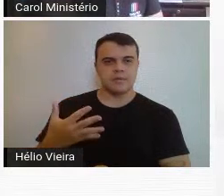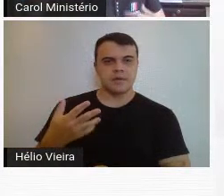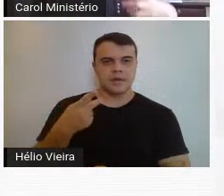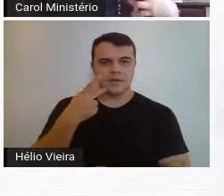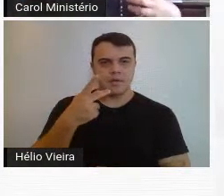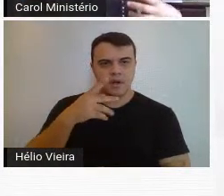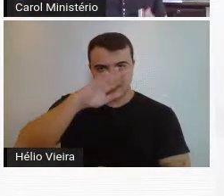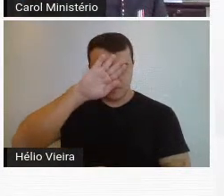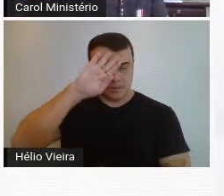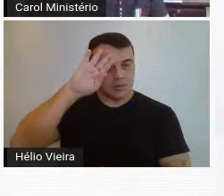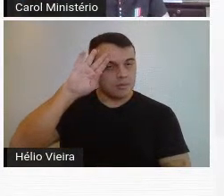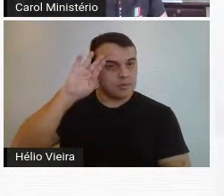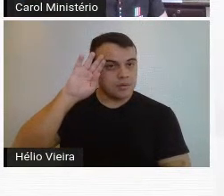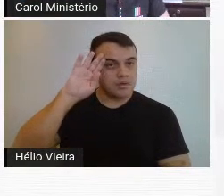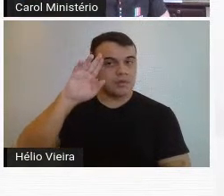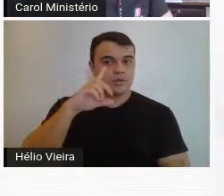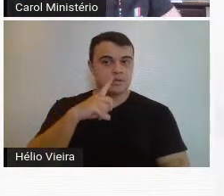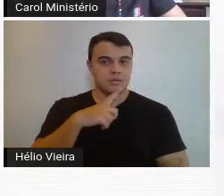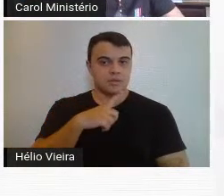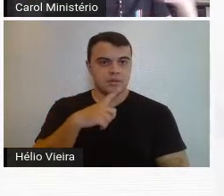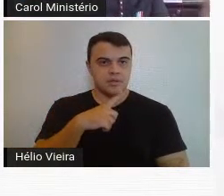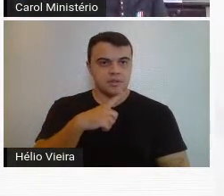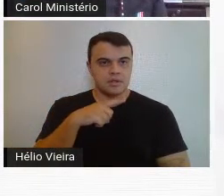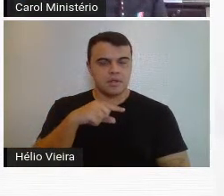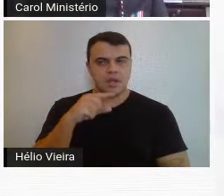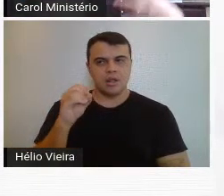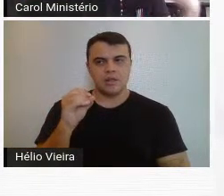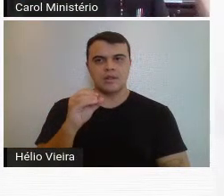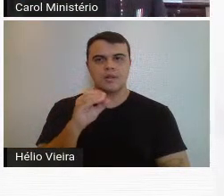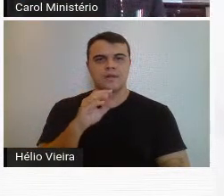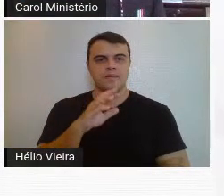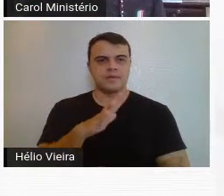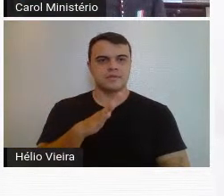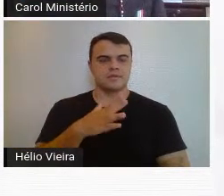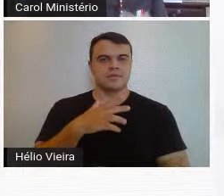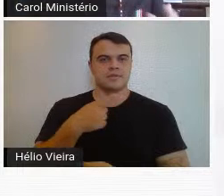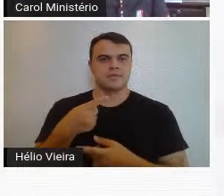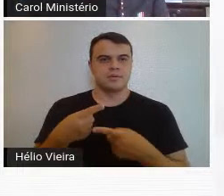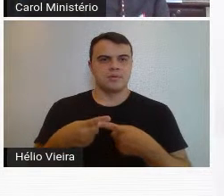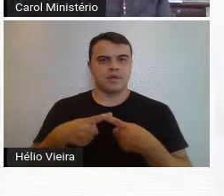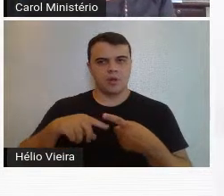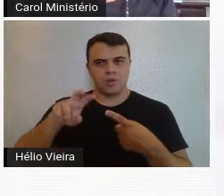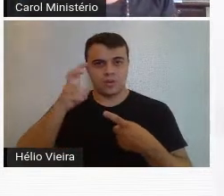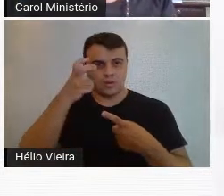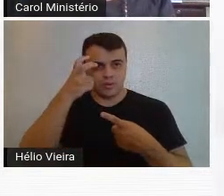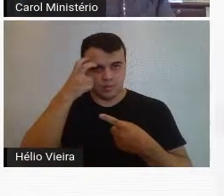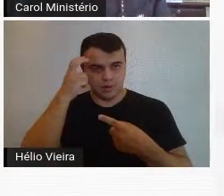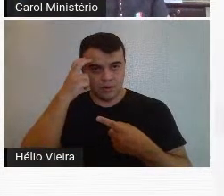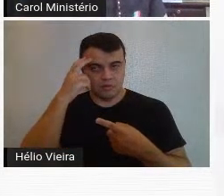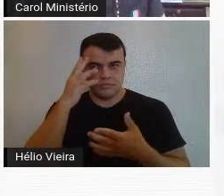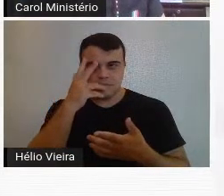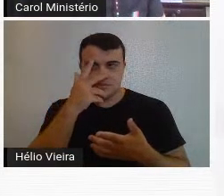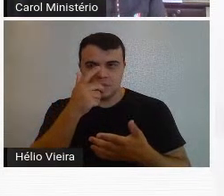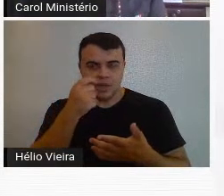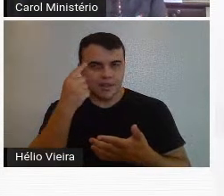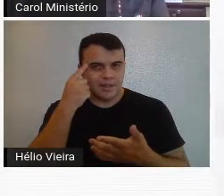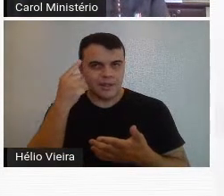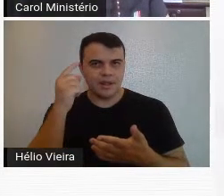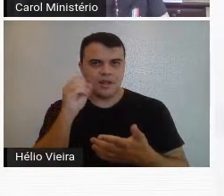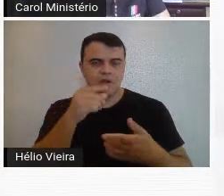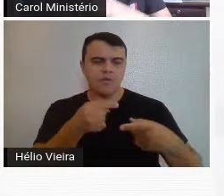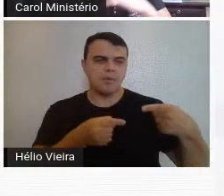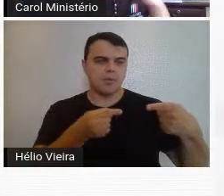pampulha e de uma renovação mesmo cultural, estética, mas também ideológica e